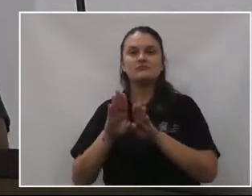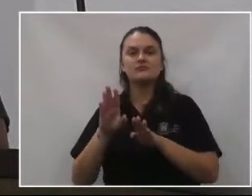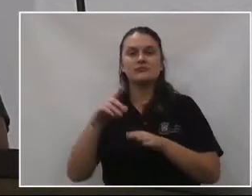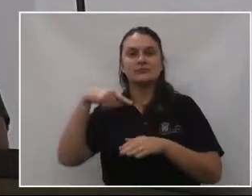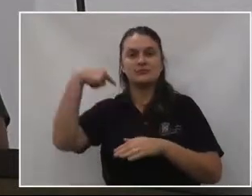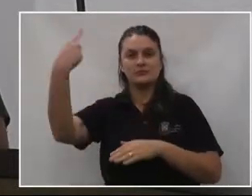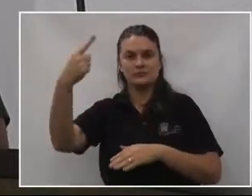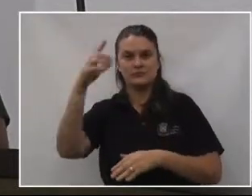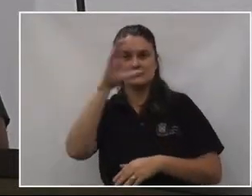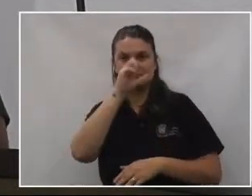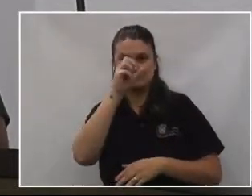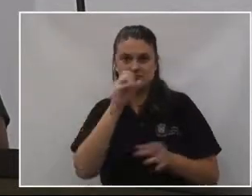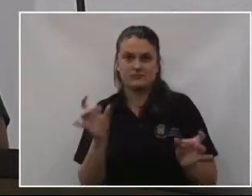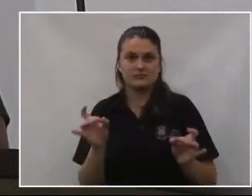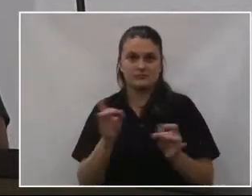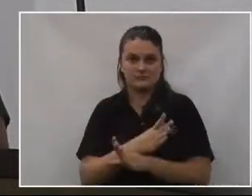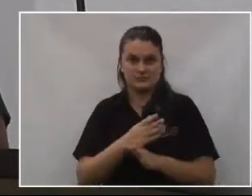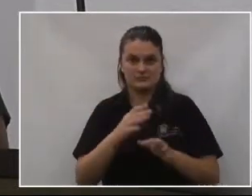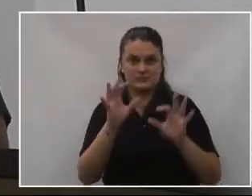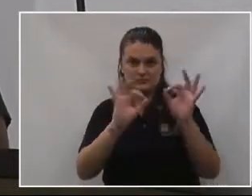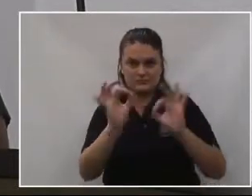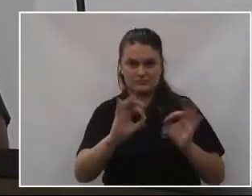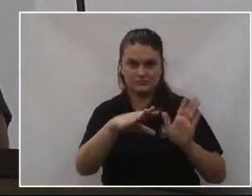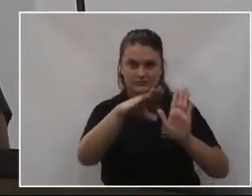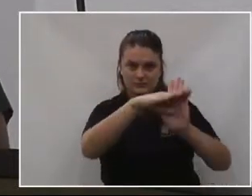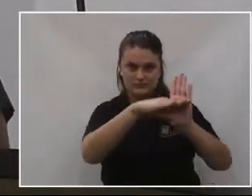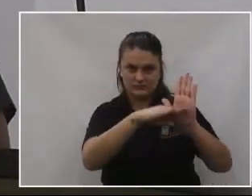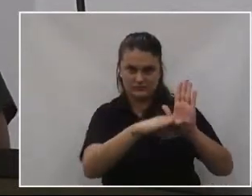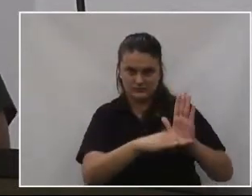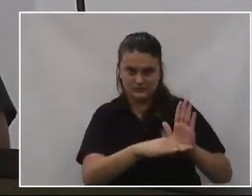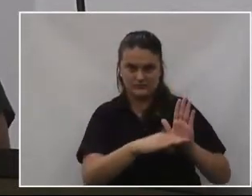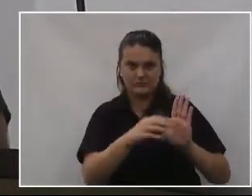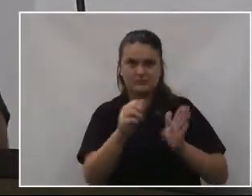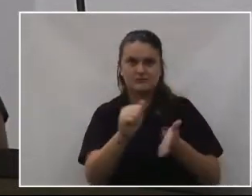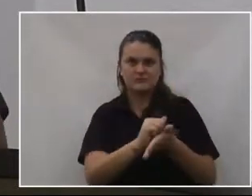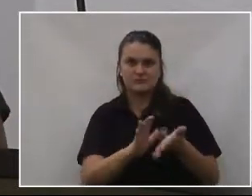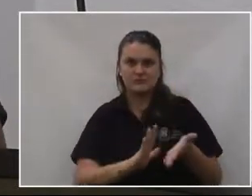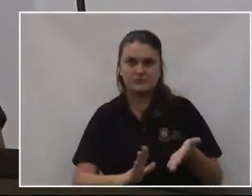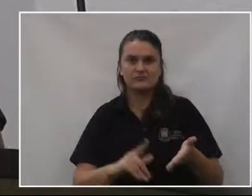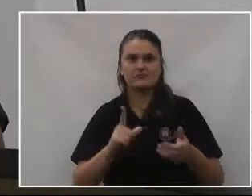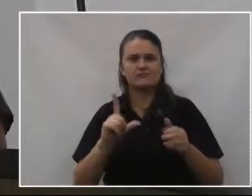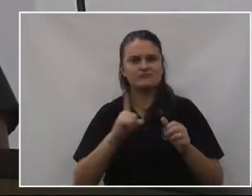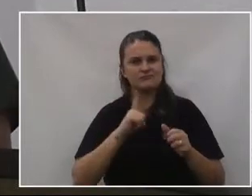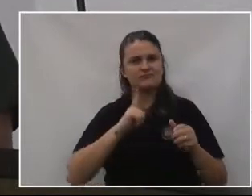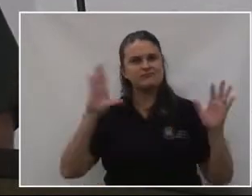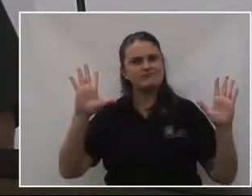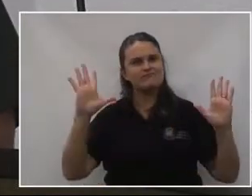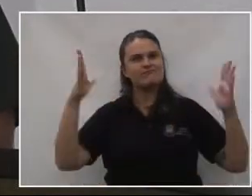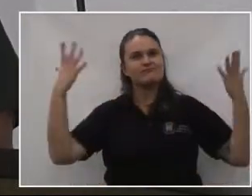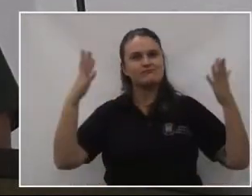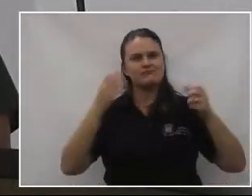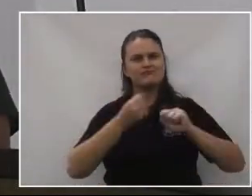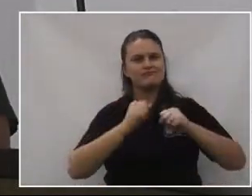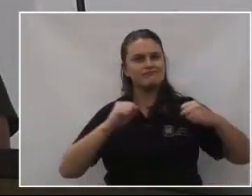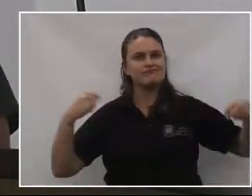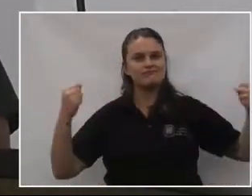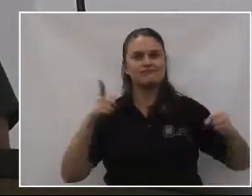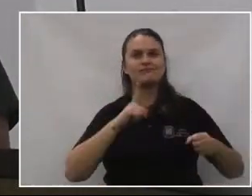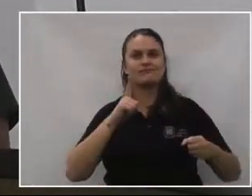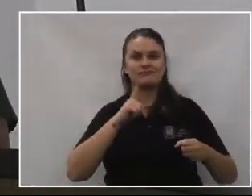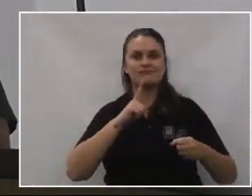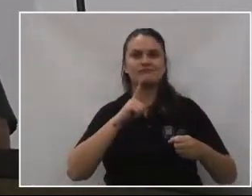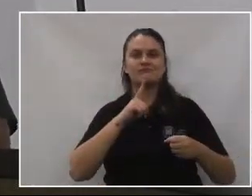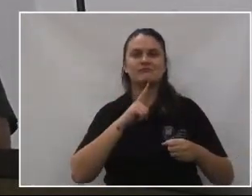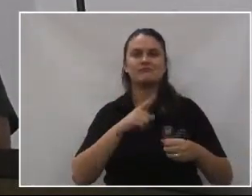sábado com um grande evento, onde haverá inúmeras